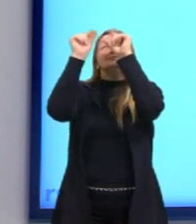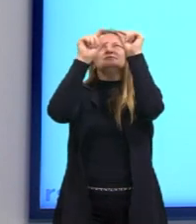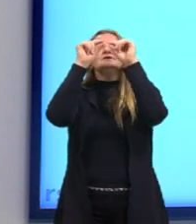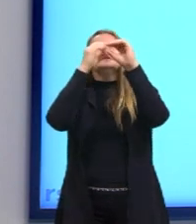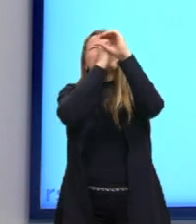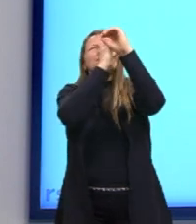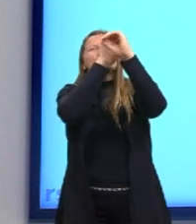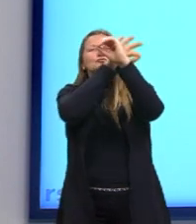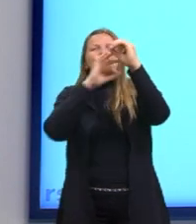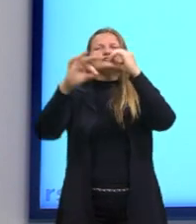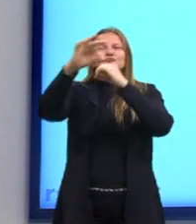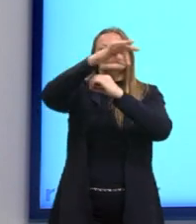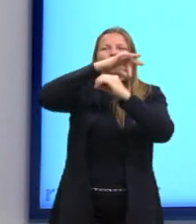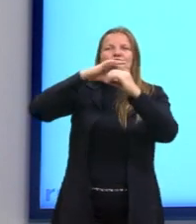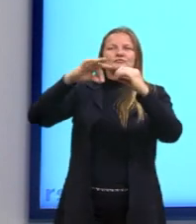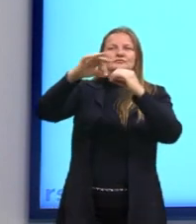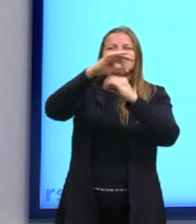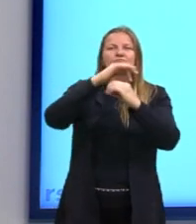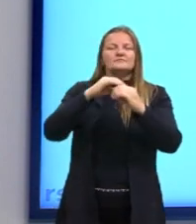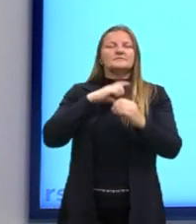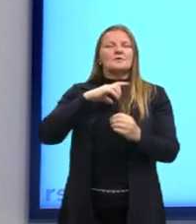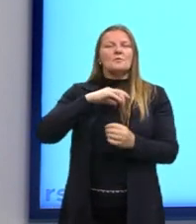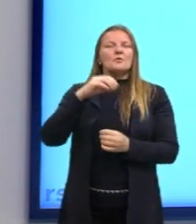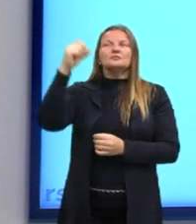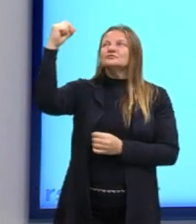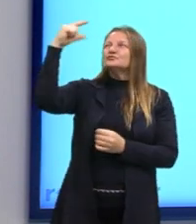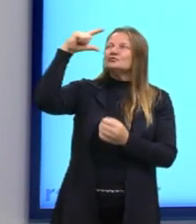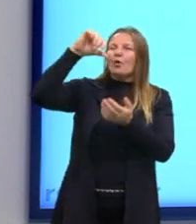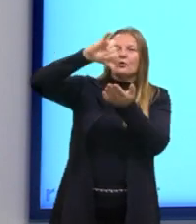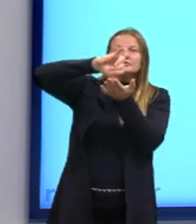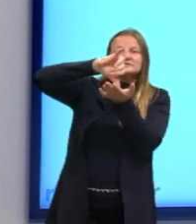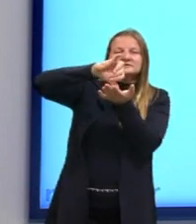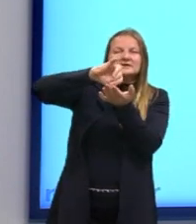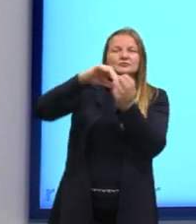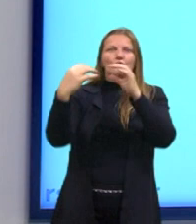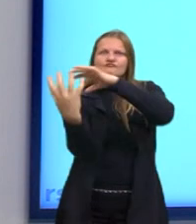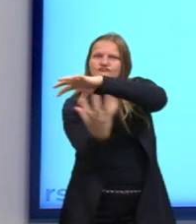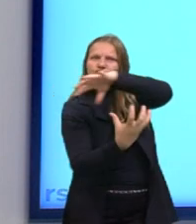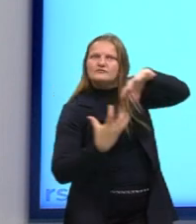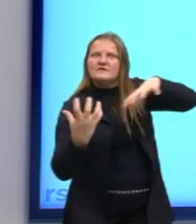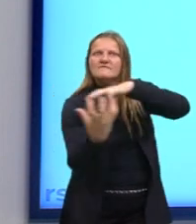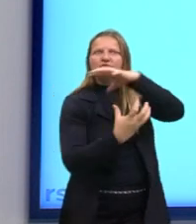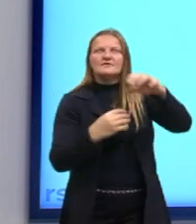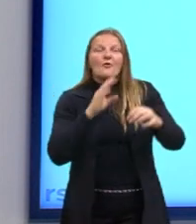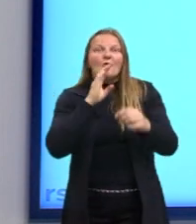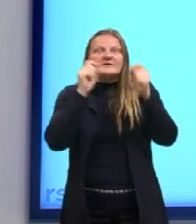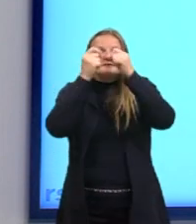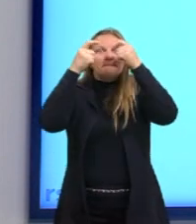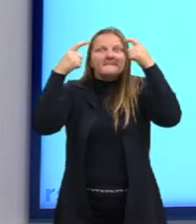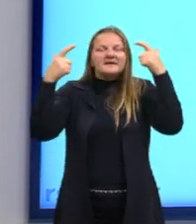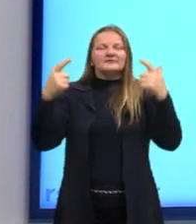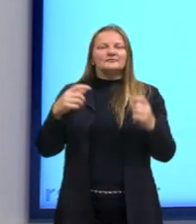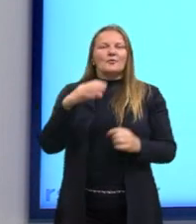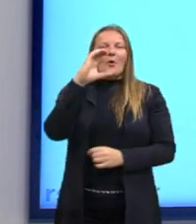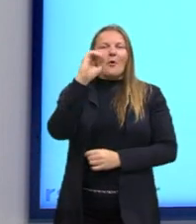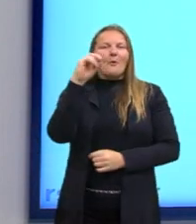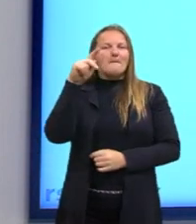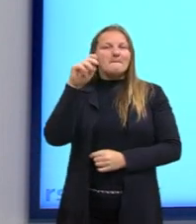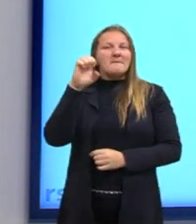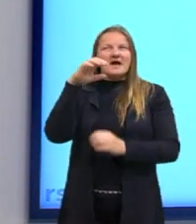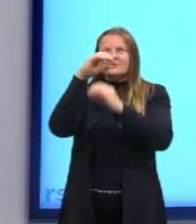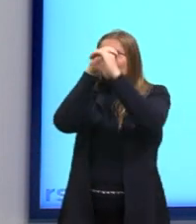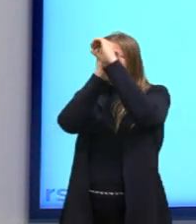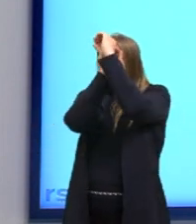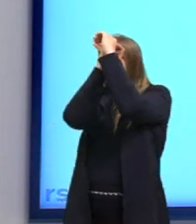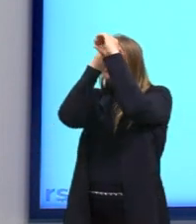astros. A descoberta do sistema heliocêntrico vai ser uma revolução, né? A revolução copernicana, até então